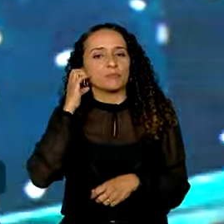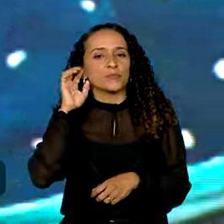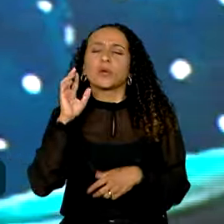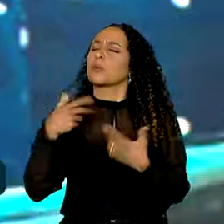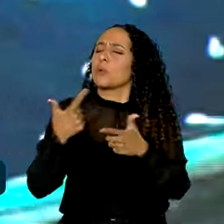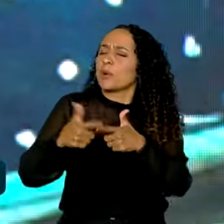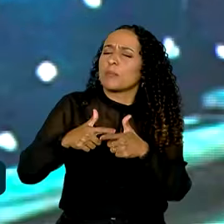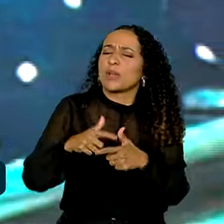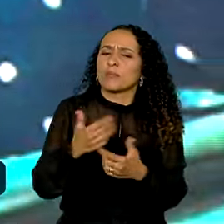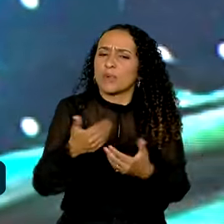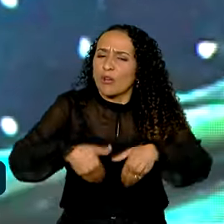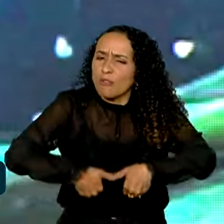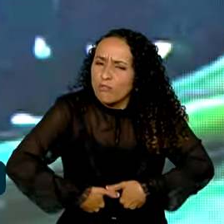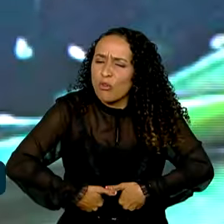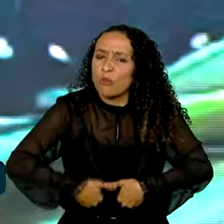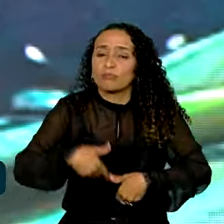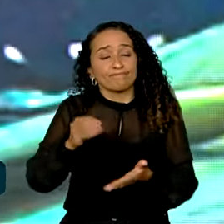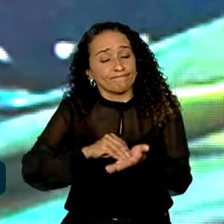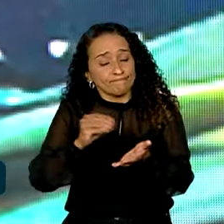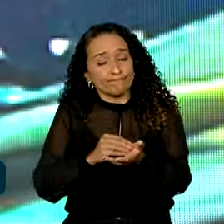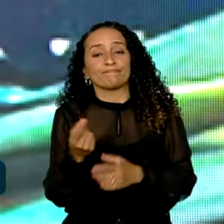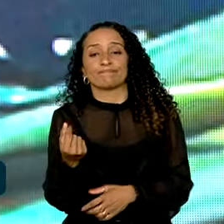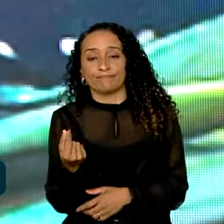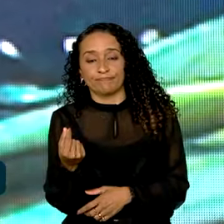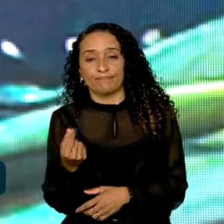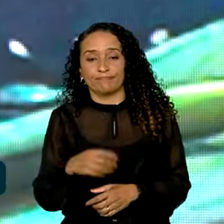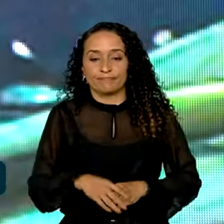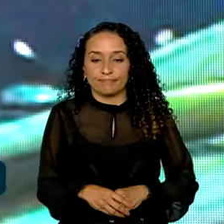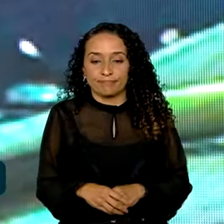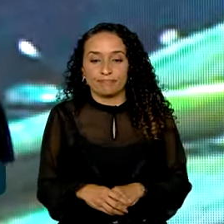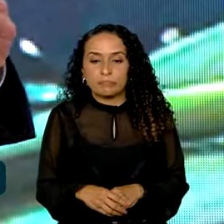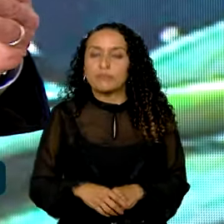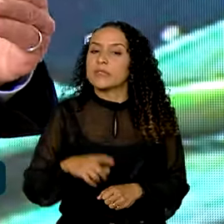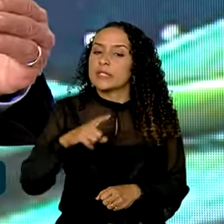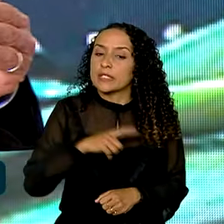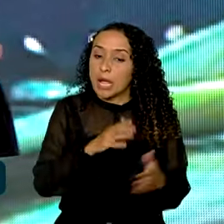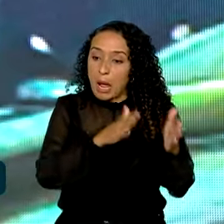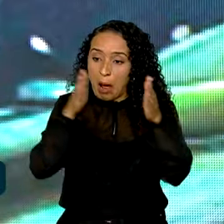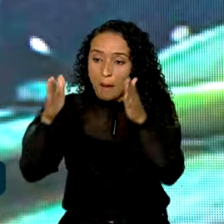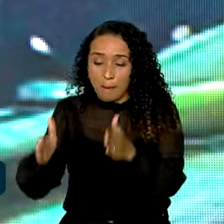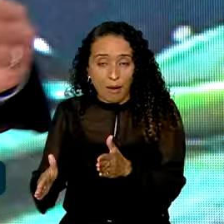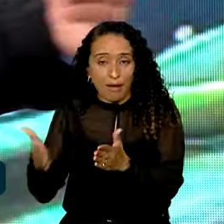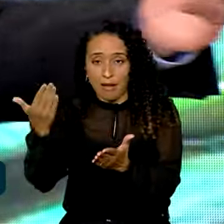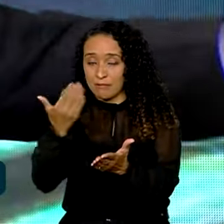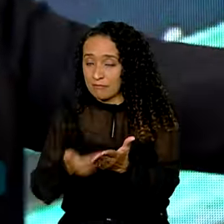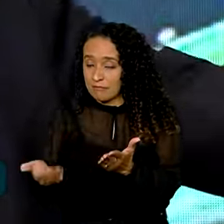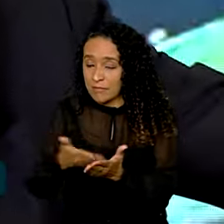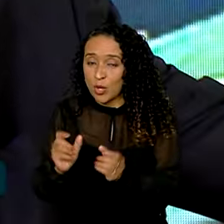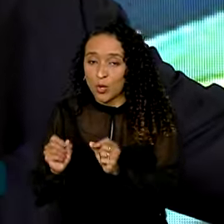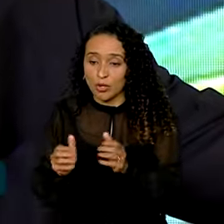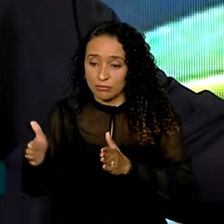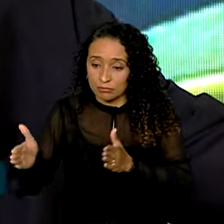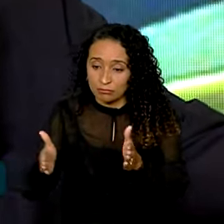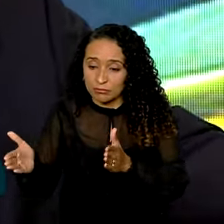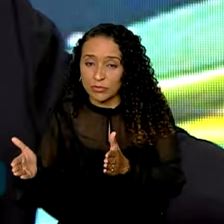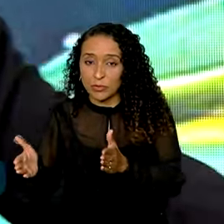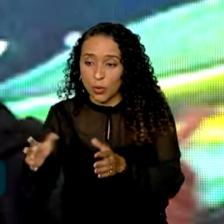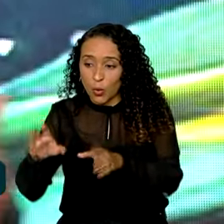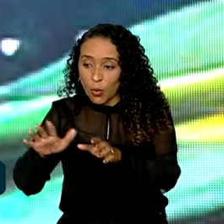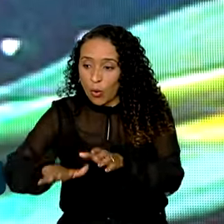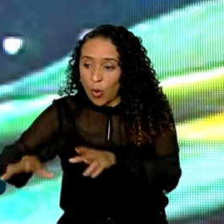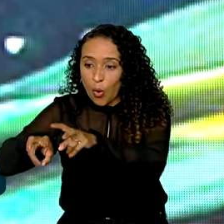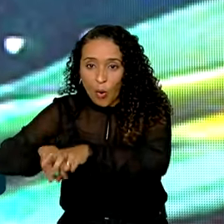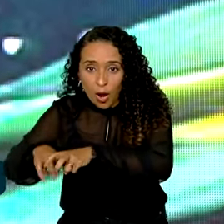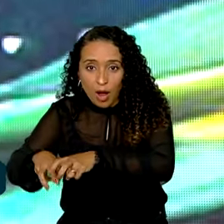fome? É a falta de dinheiro. Tem uma parte que se perde entre, sabe, o campo